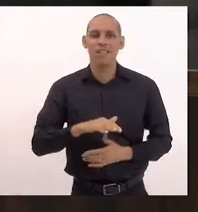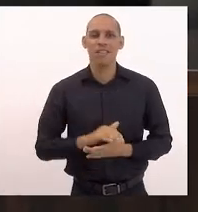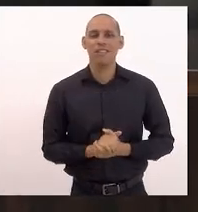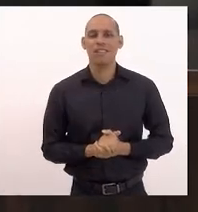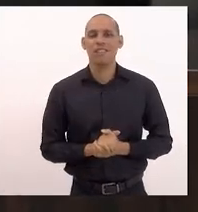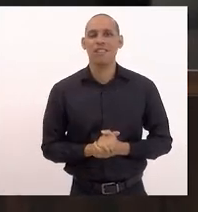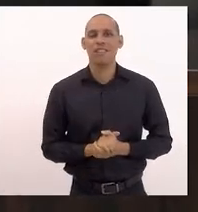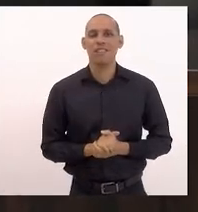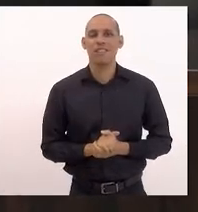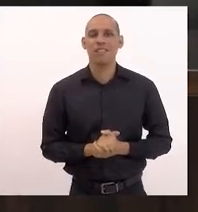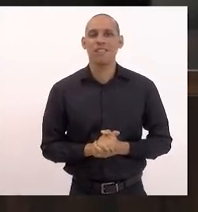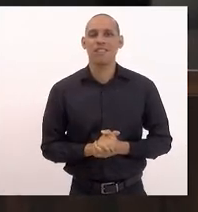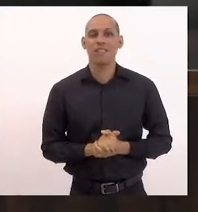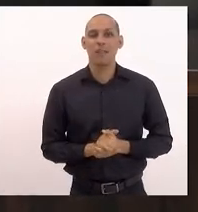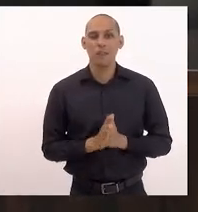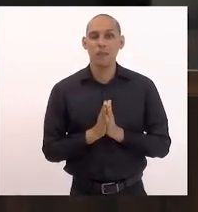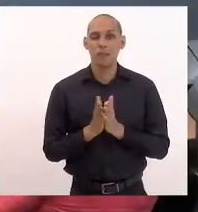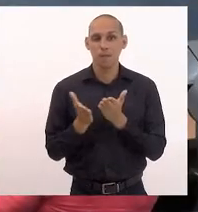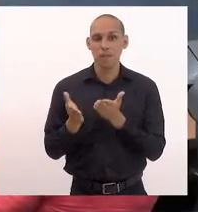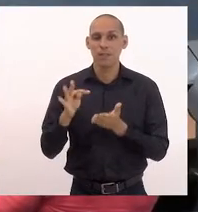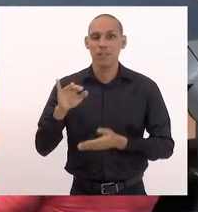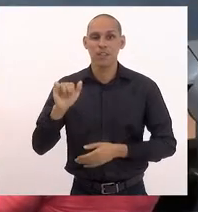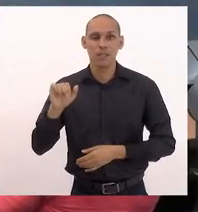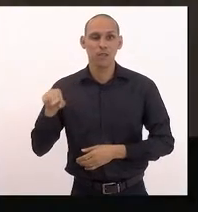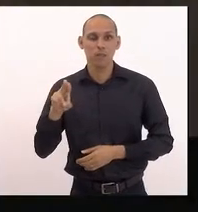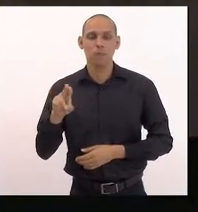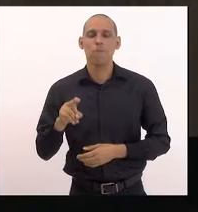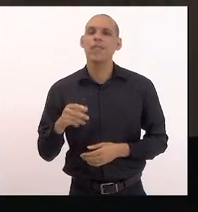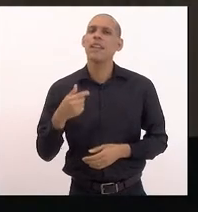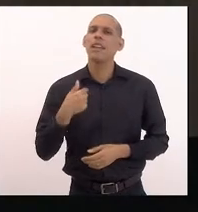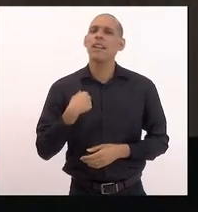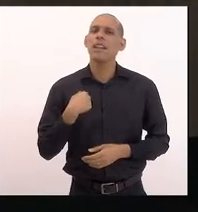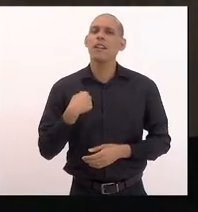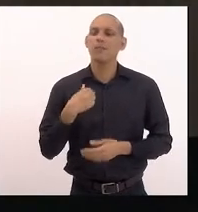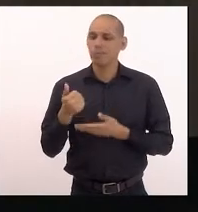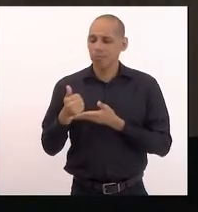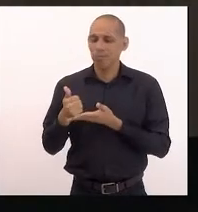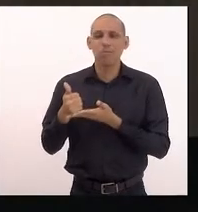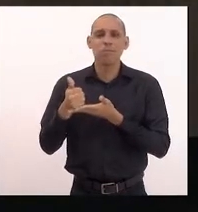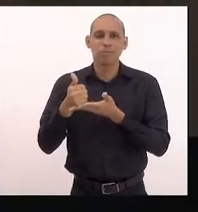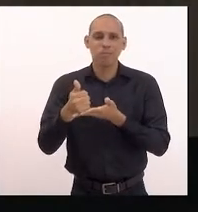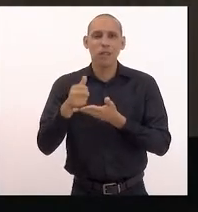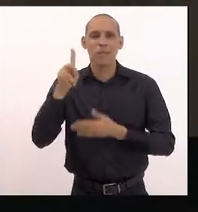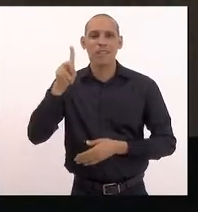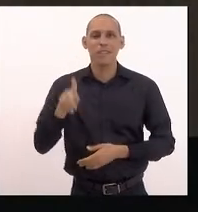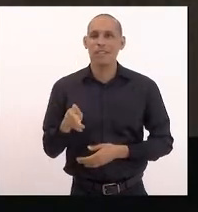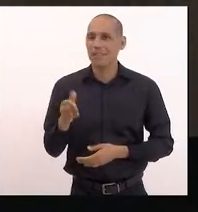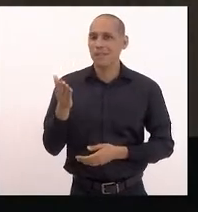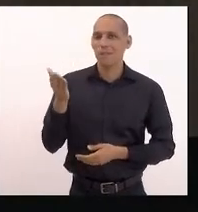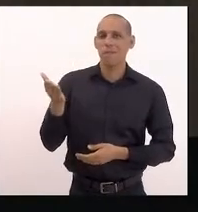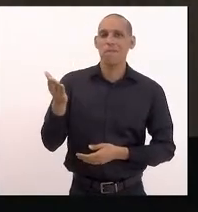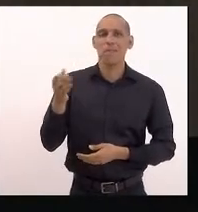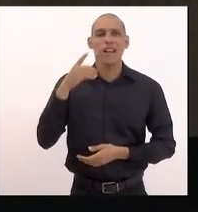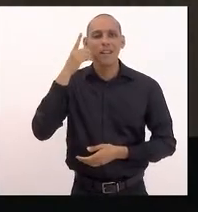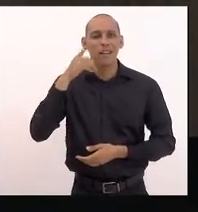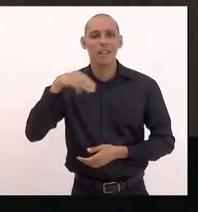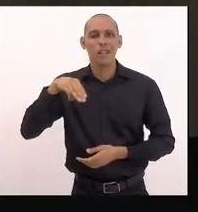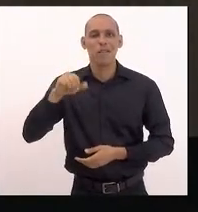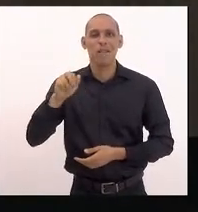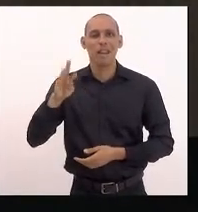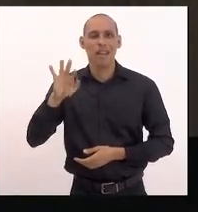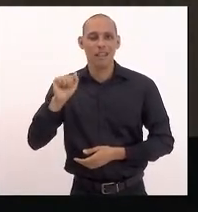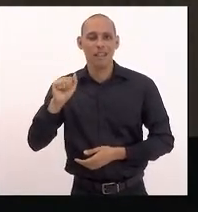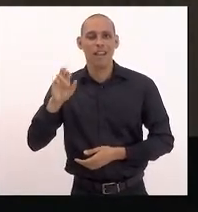E, por favor, Tia. Presidente, eu vou ceder hoje a presidência para a nossa queridíssima deputada Marta